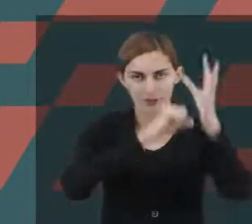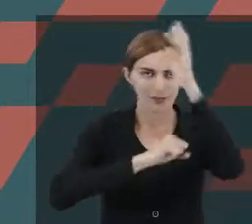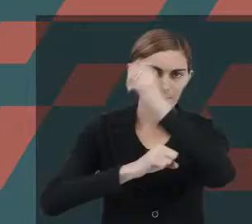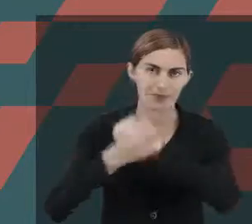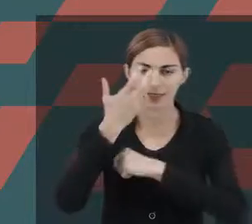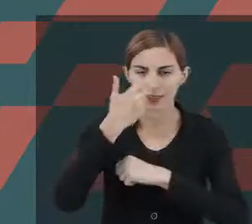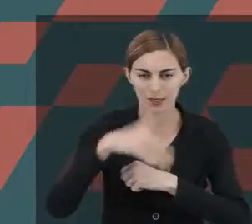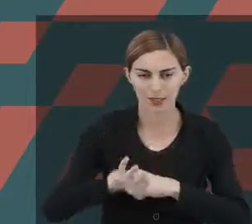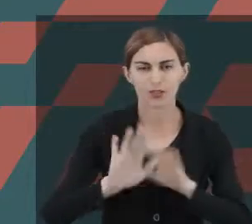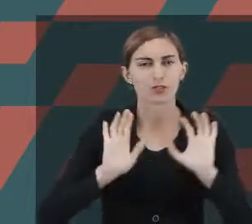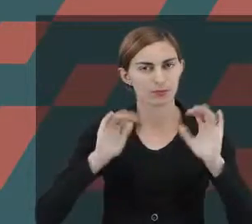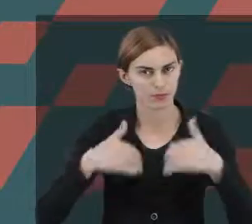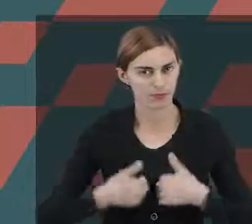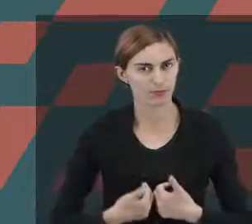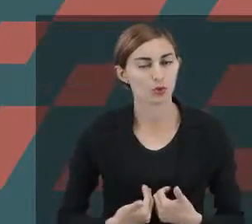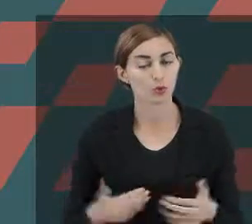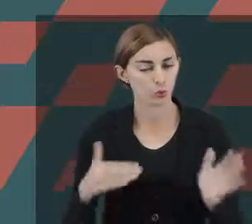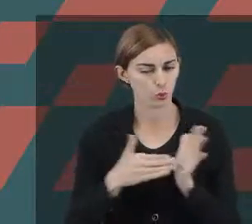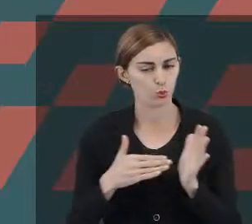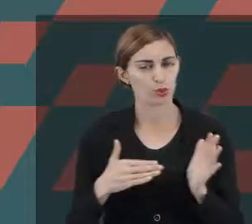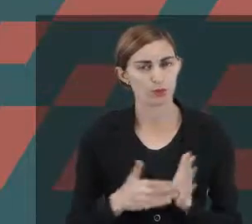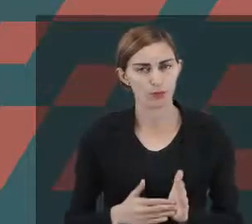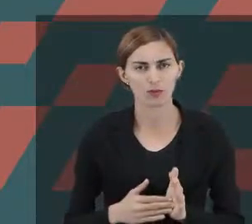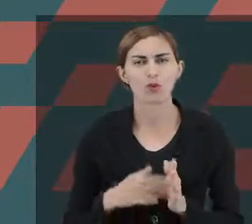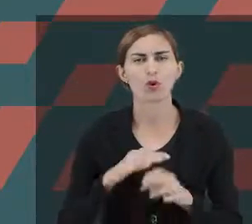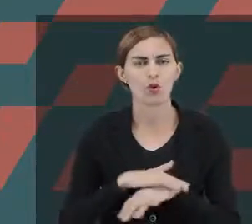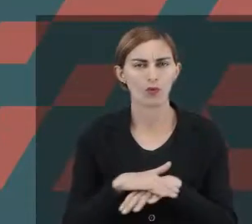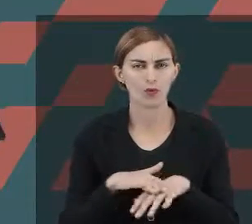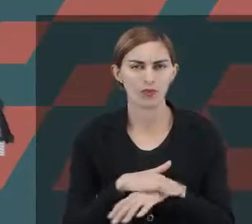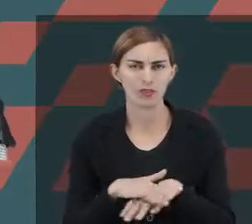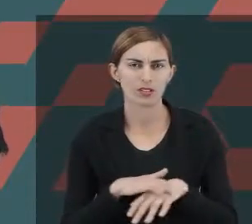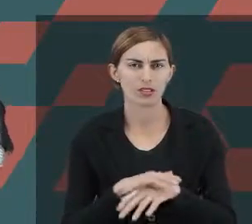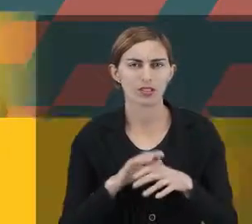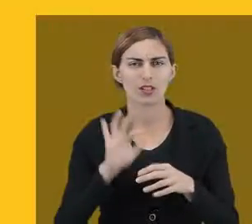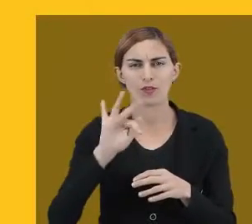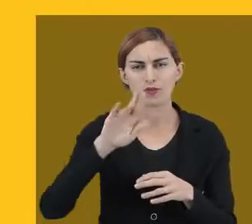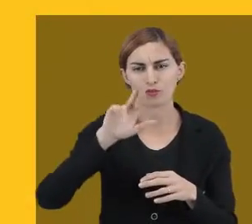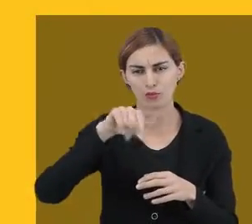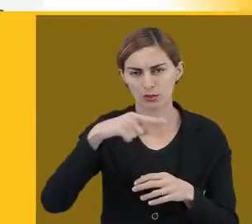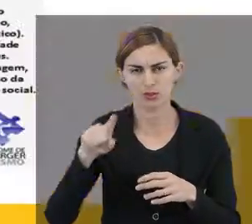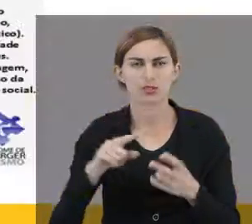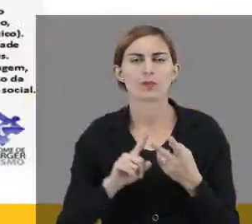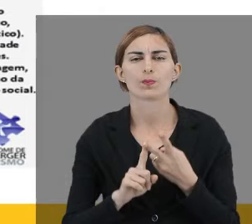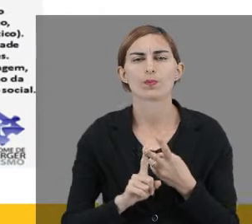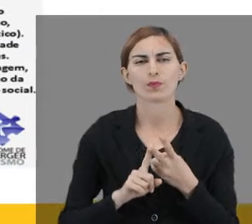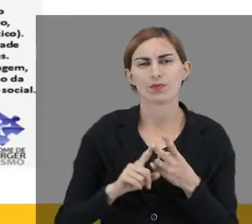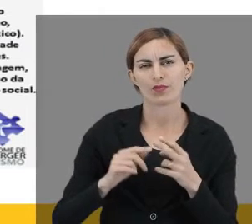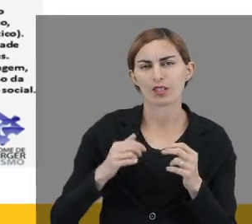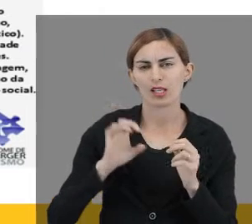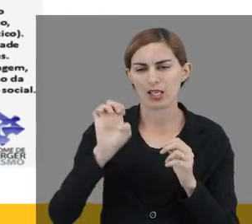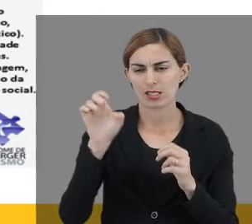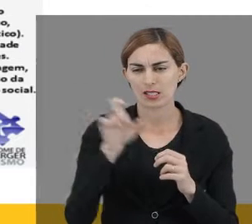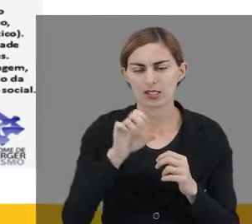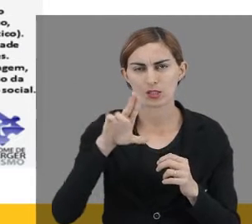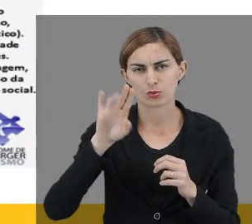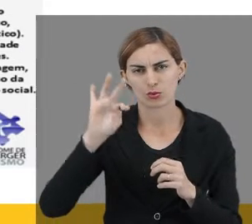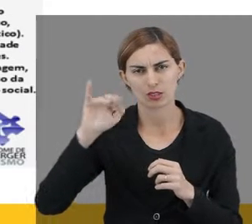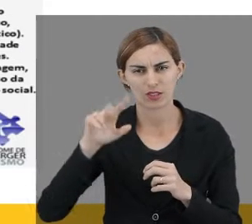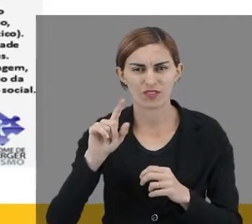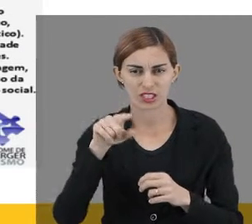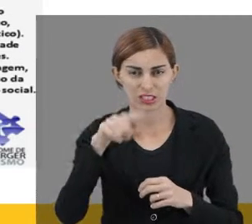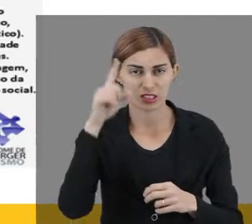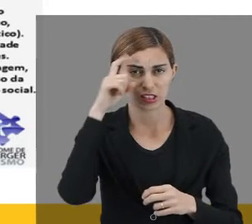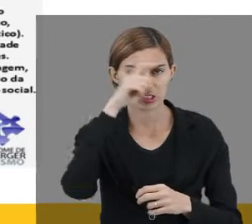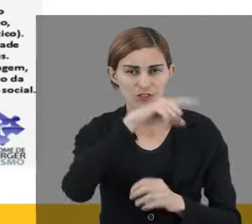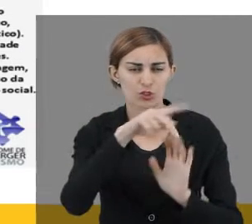para a aprendizagem da criança com autismo. Por último, nós vamos conversar sobre as funções executivas. Essa função executiva